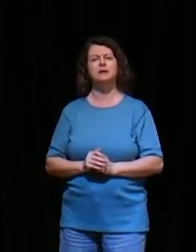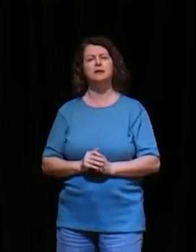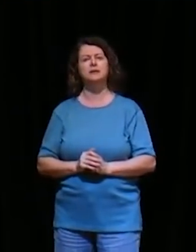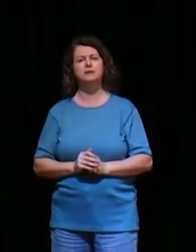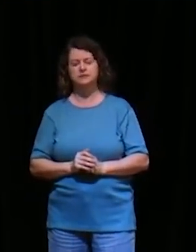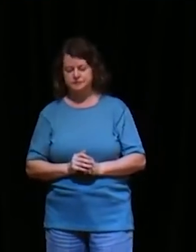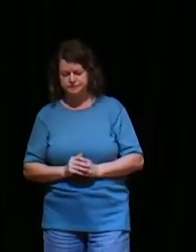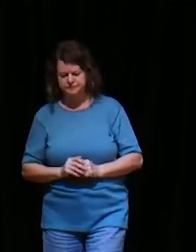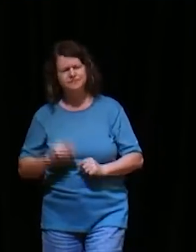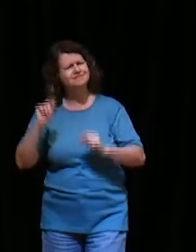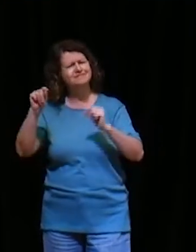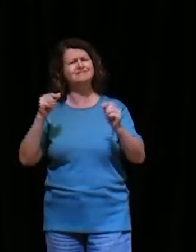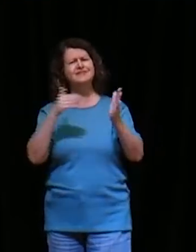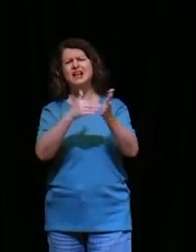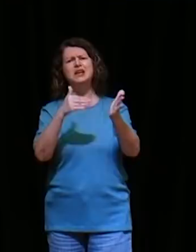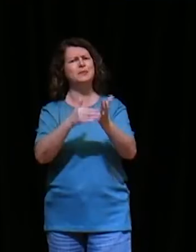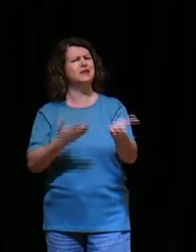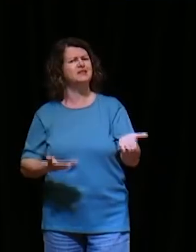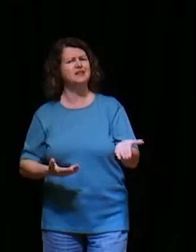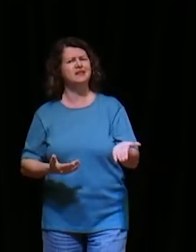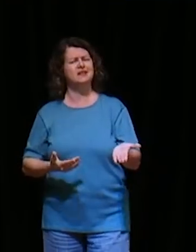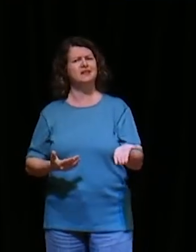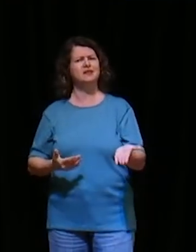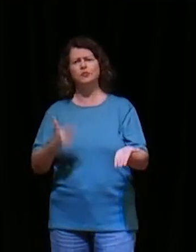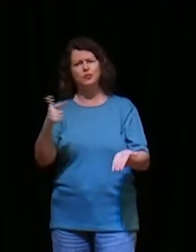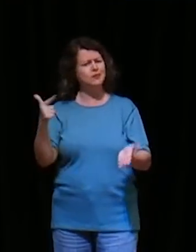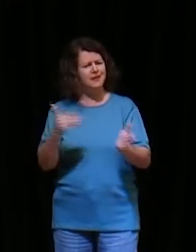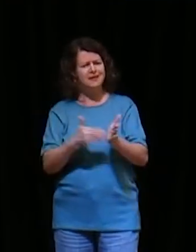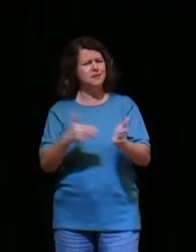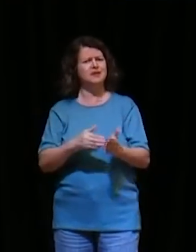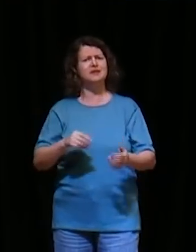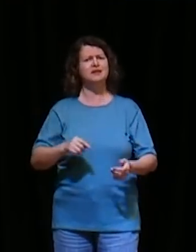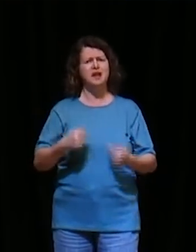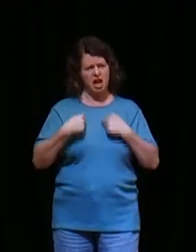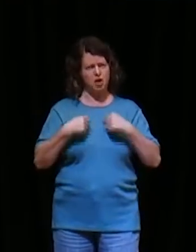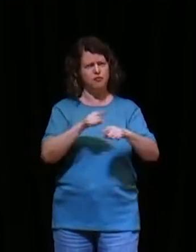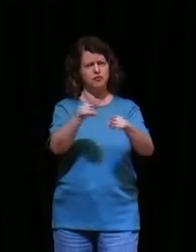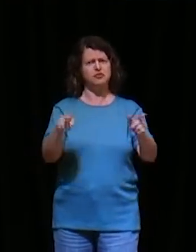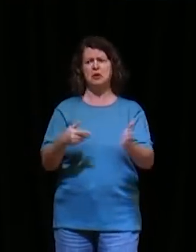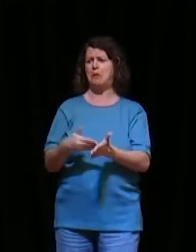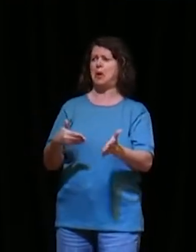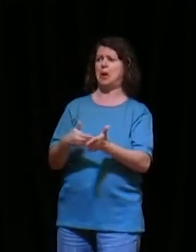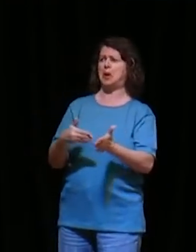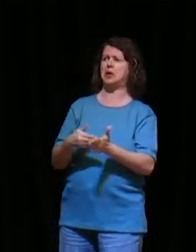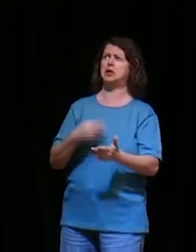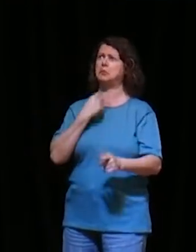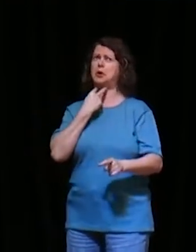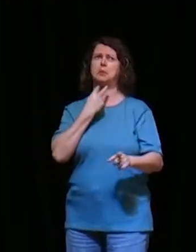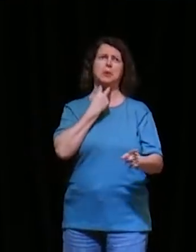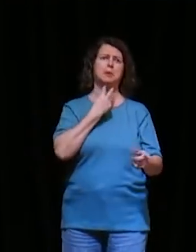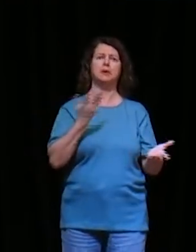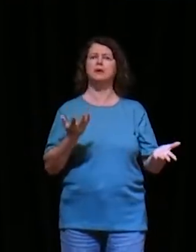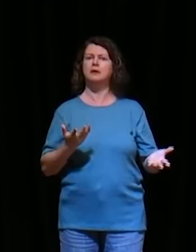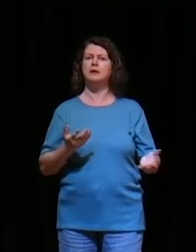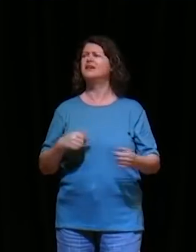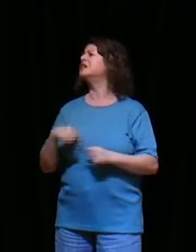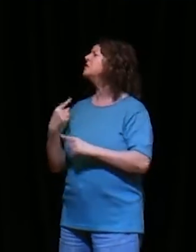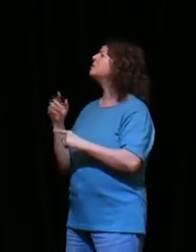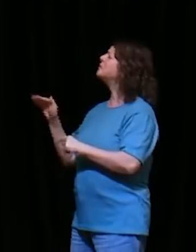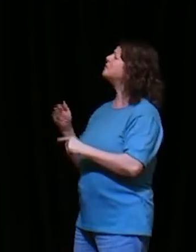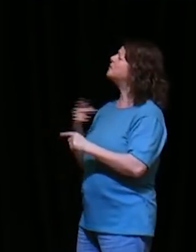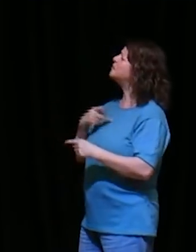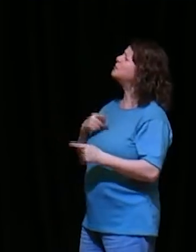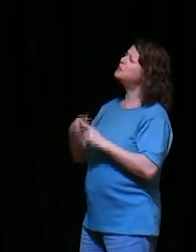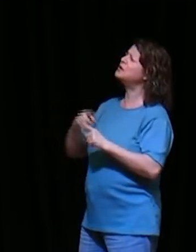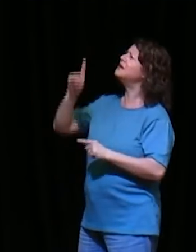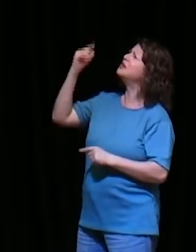coloca limite, para Deus, é você, querido, pastor, mas por que Deus não me ouve? Veja se você não está em pecado, a única coisa, que